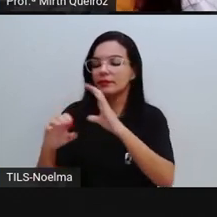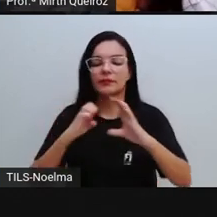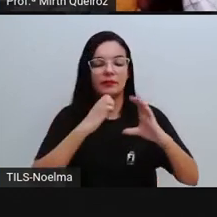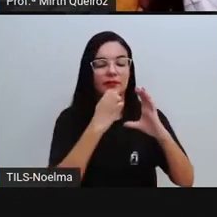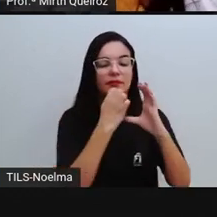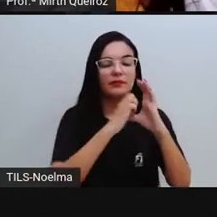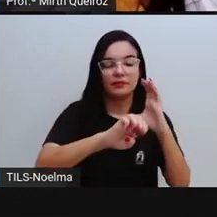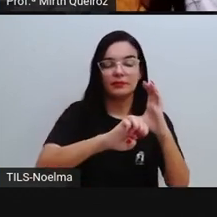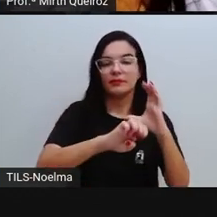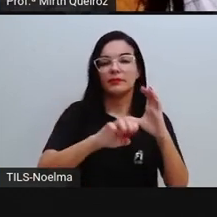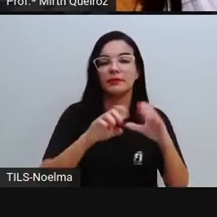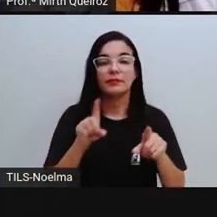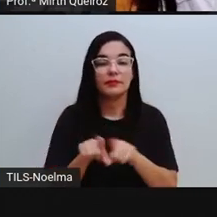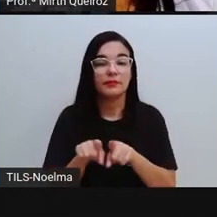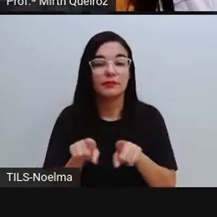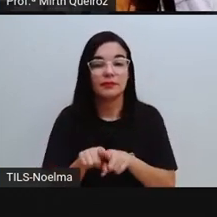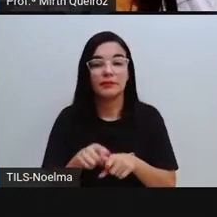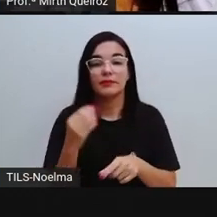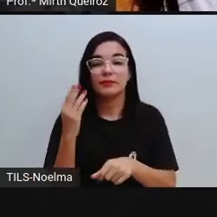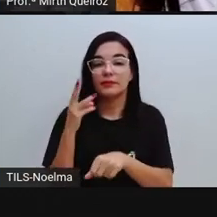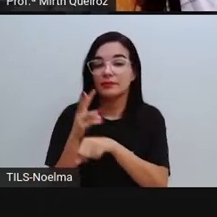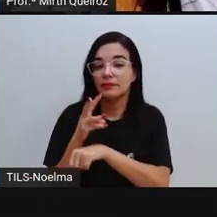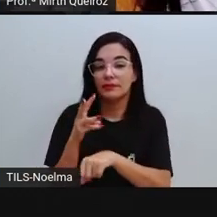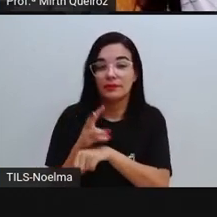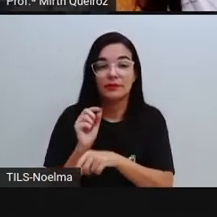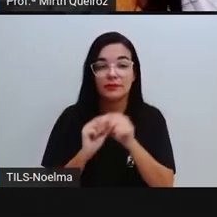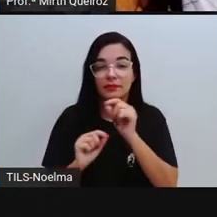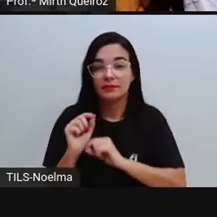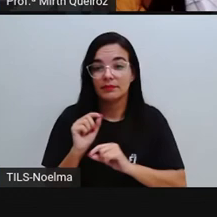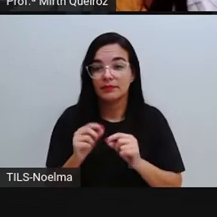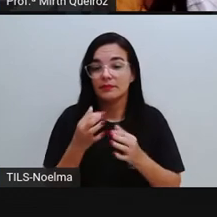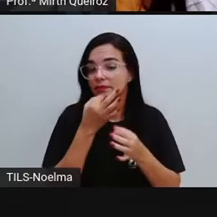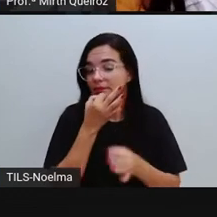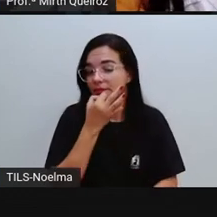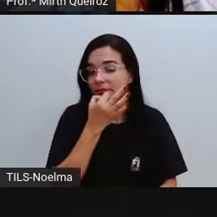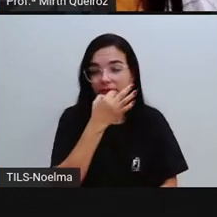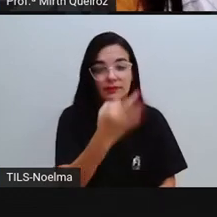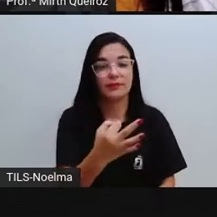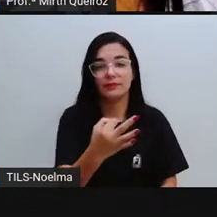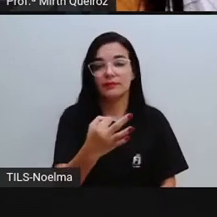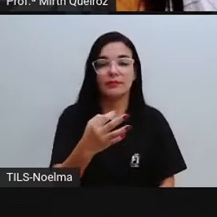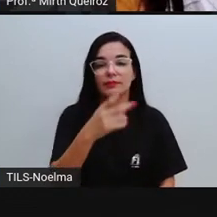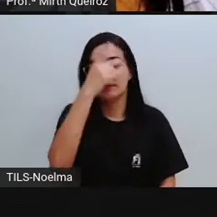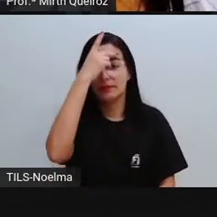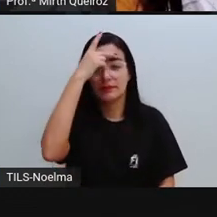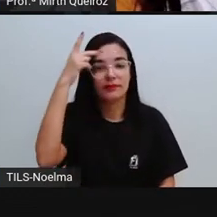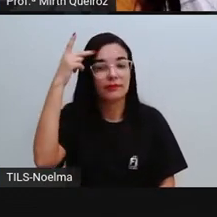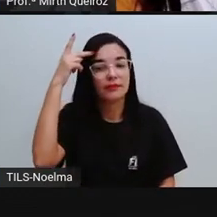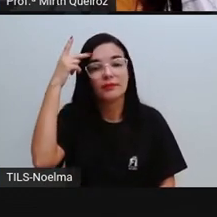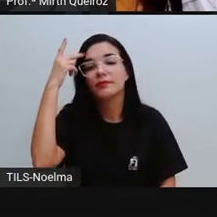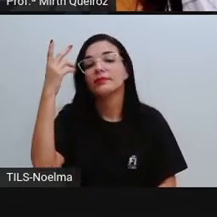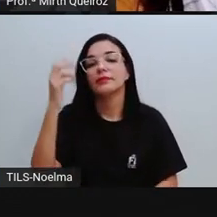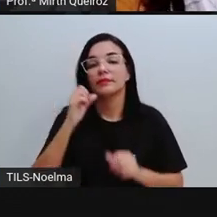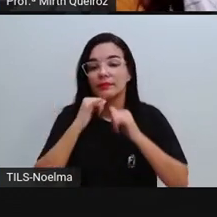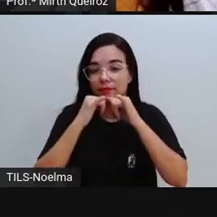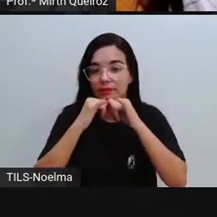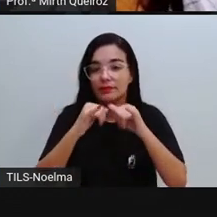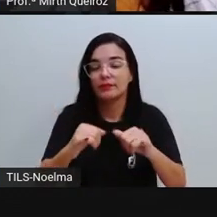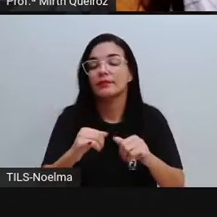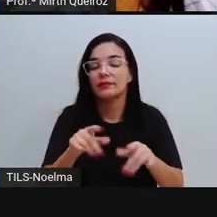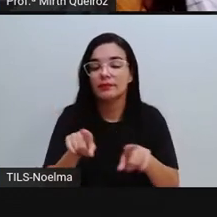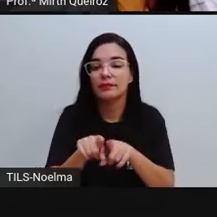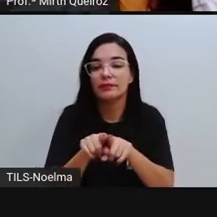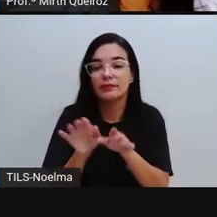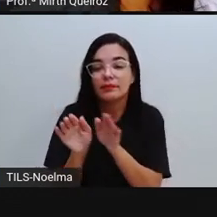chats, ou de forma mais direta, que é por meio da opinião, da emissão, dessas opiniões em fóruns de